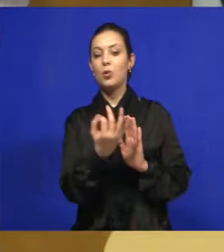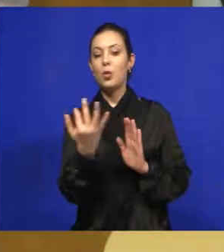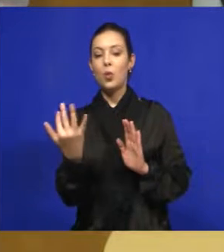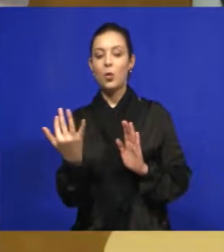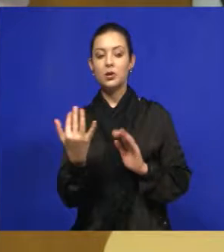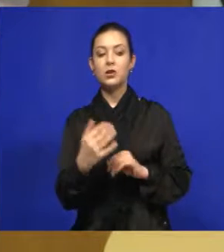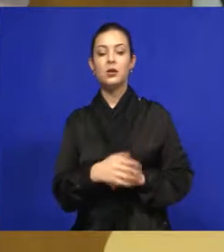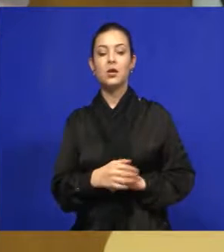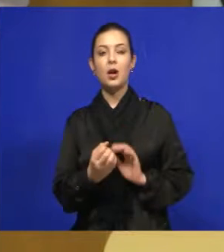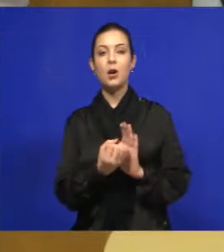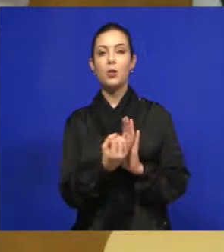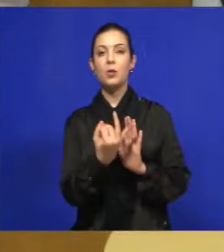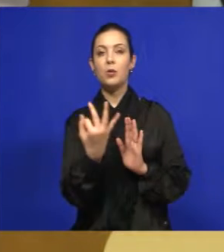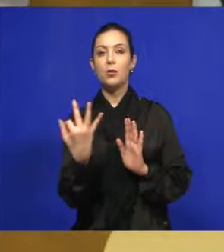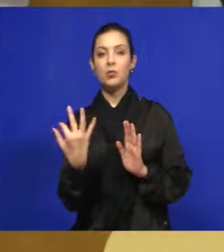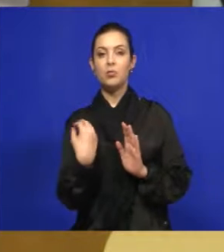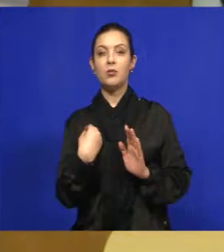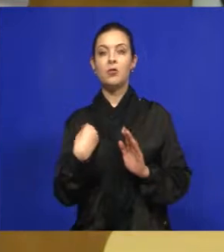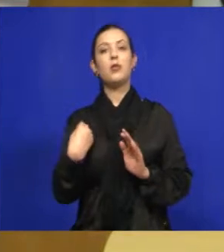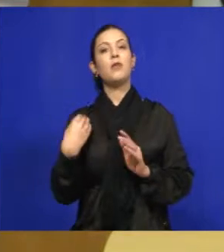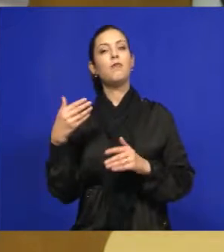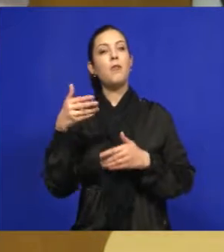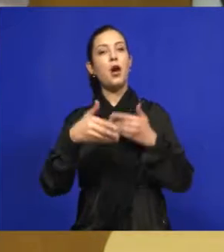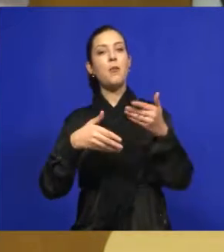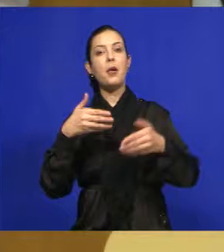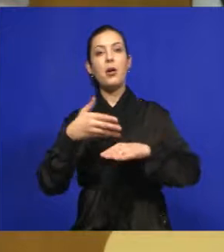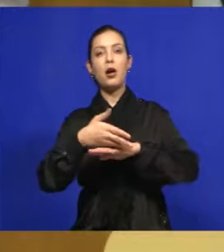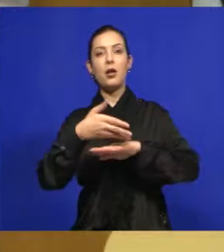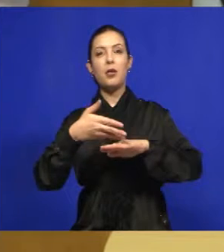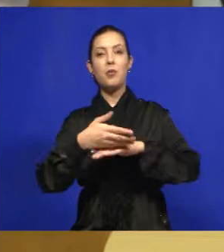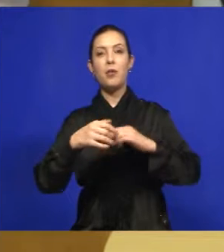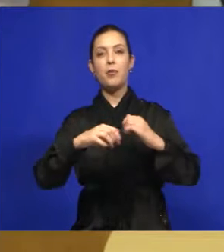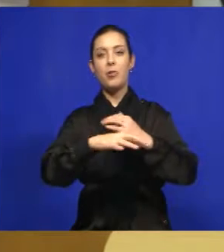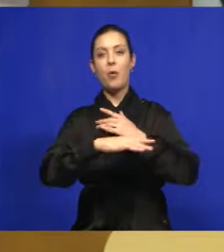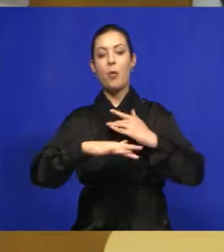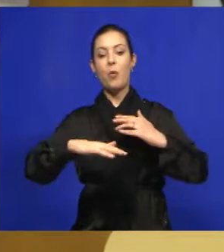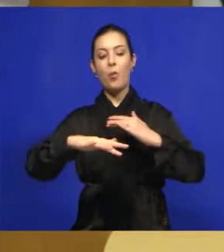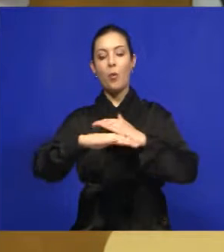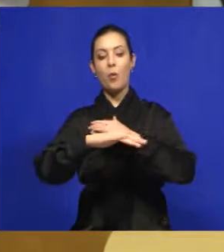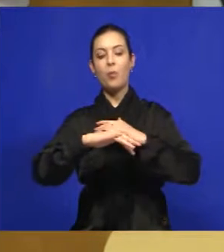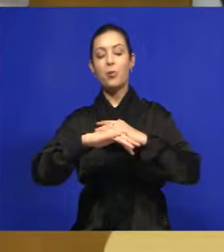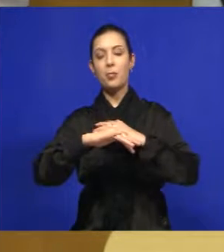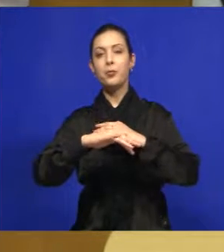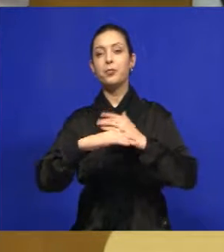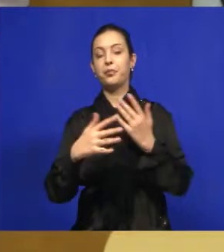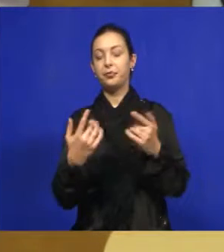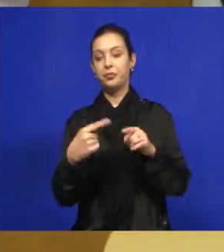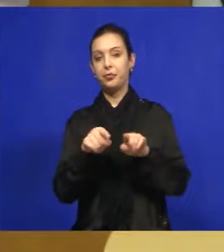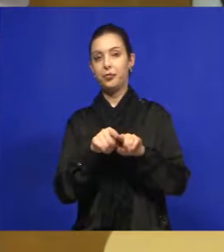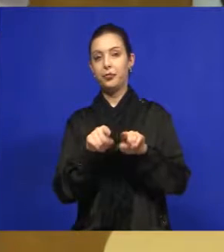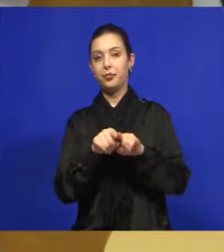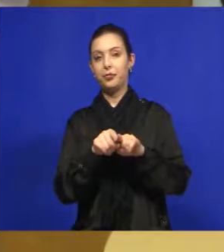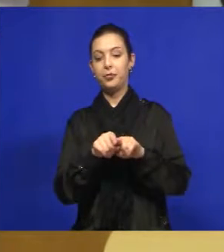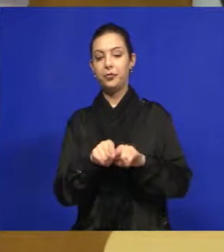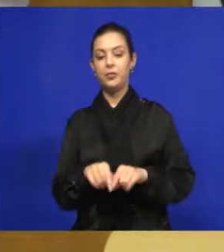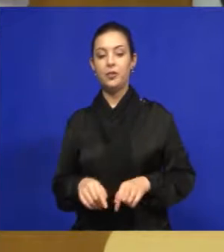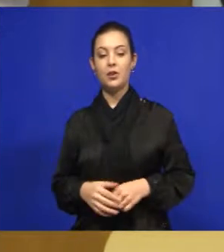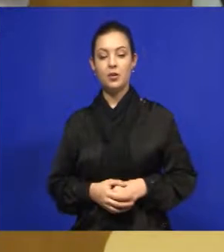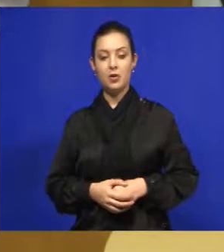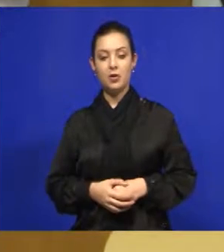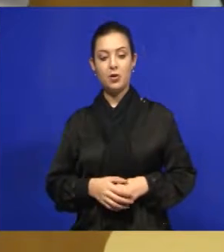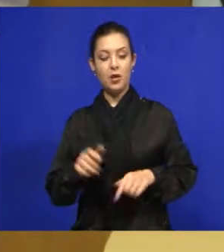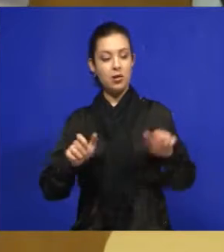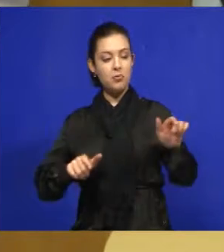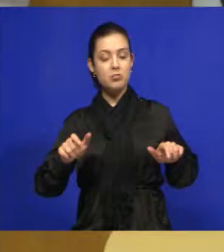passam pelas feiras, transitam pelas feiras, sem falar também dos